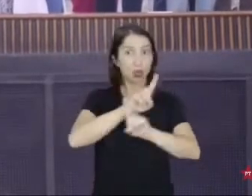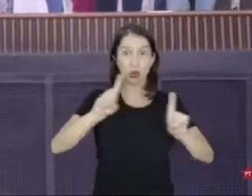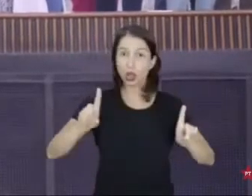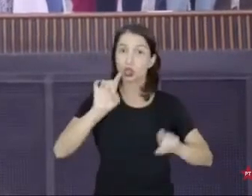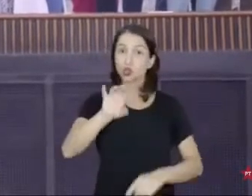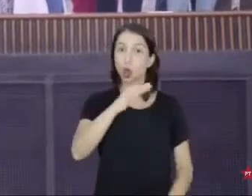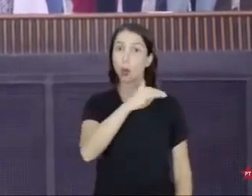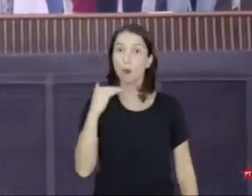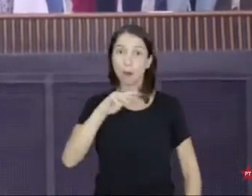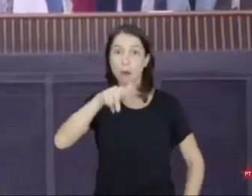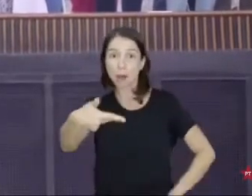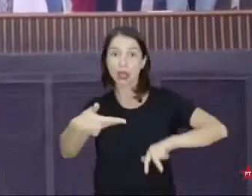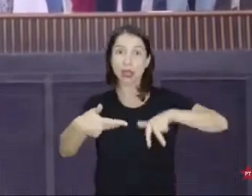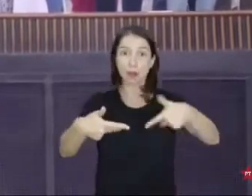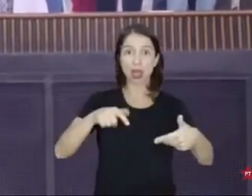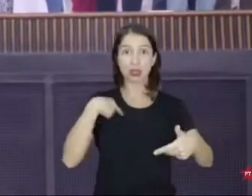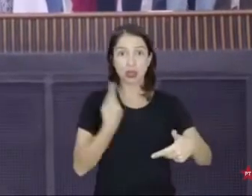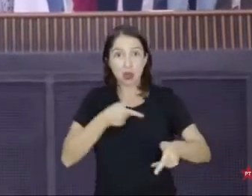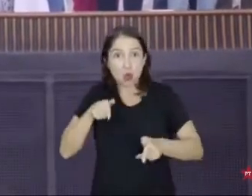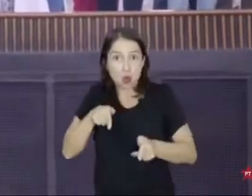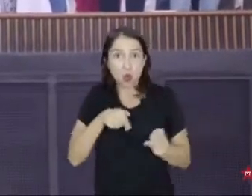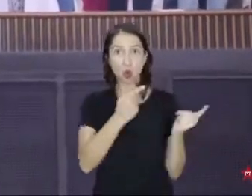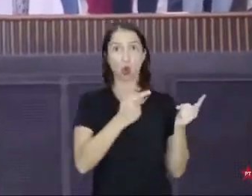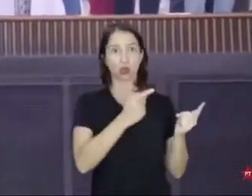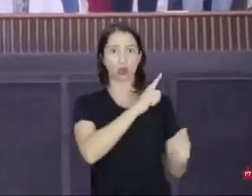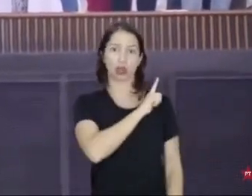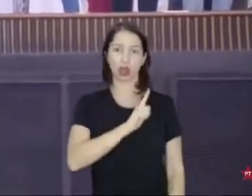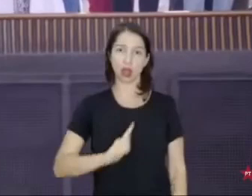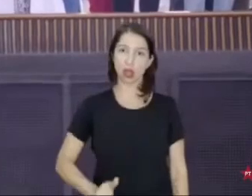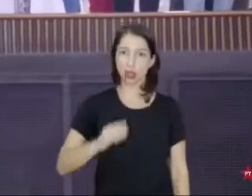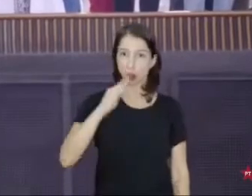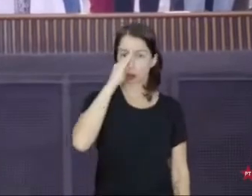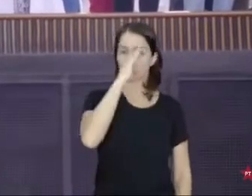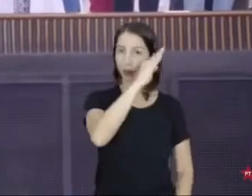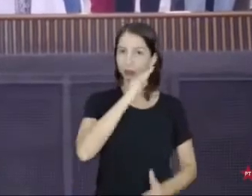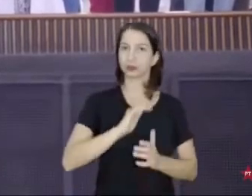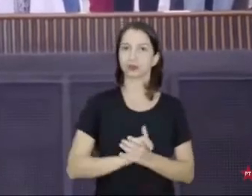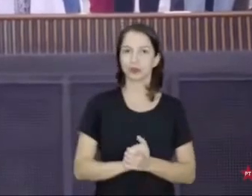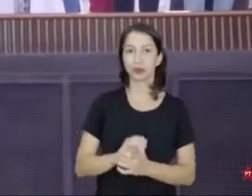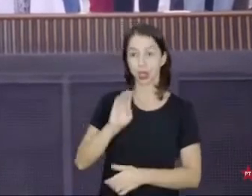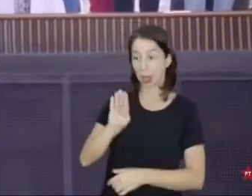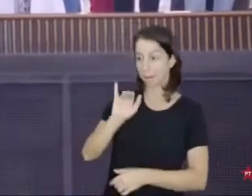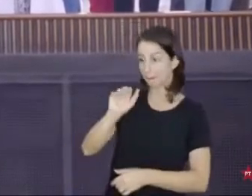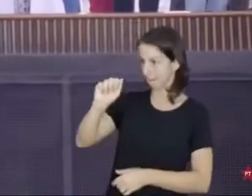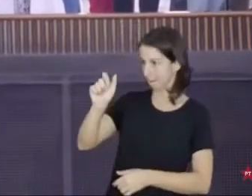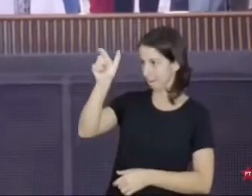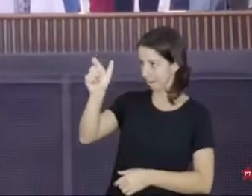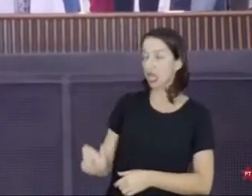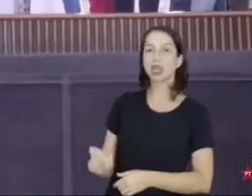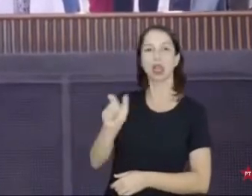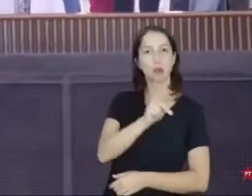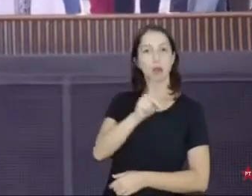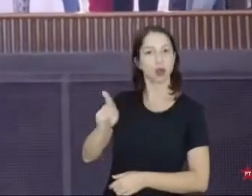Esse governo, é importante vocês lembrarem, a Bia é professora, ela sabe, a